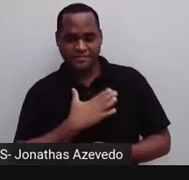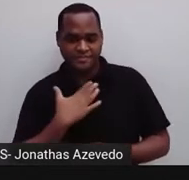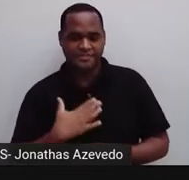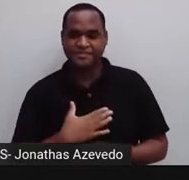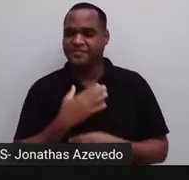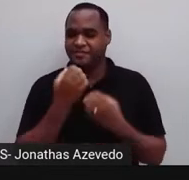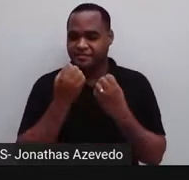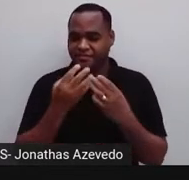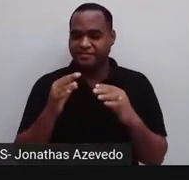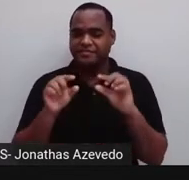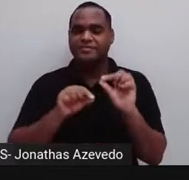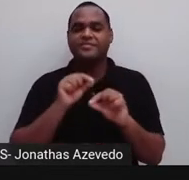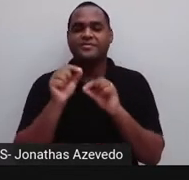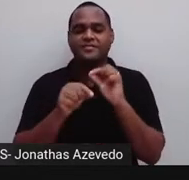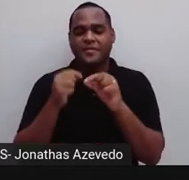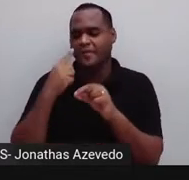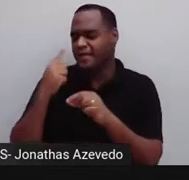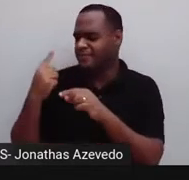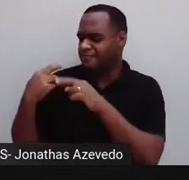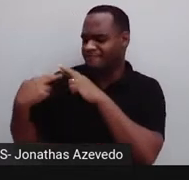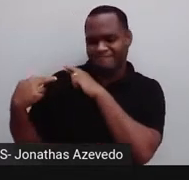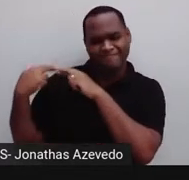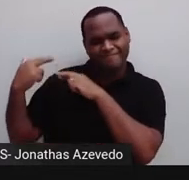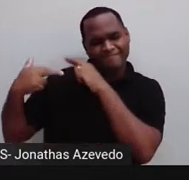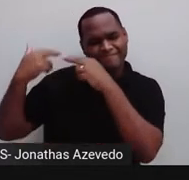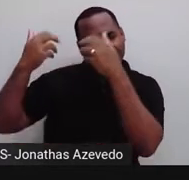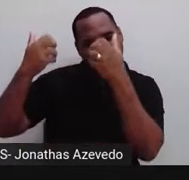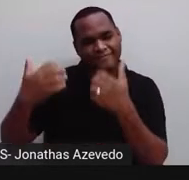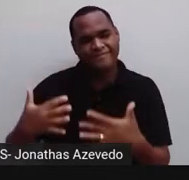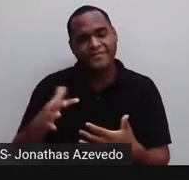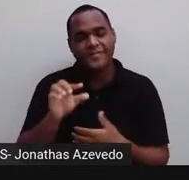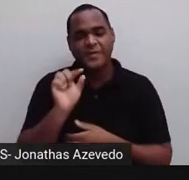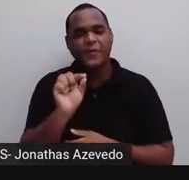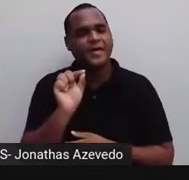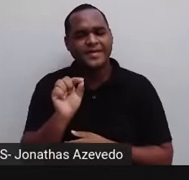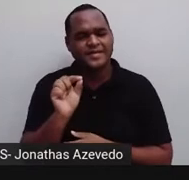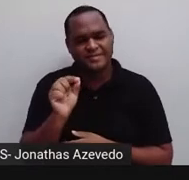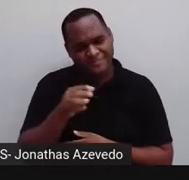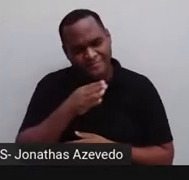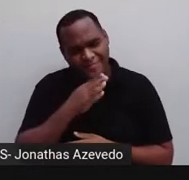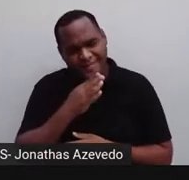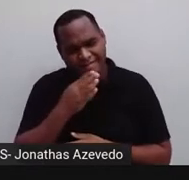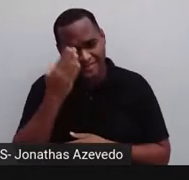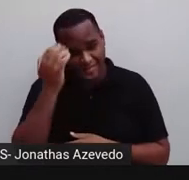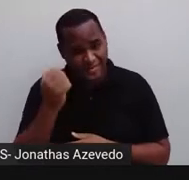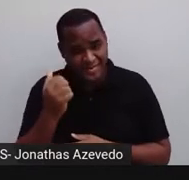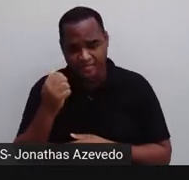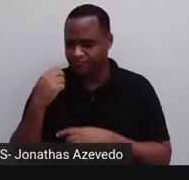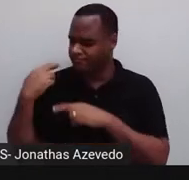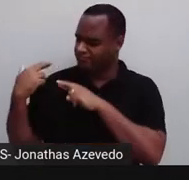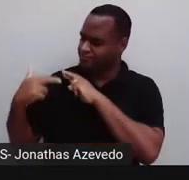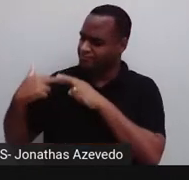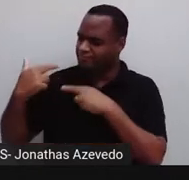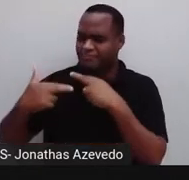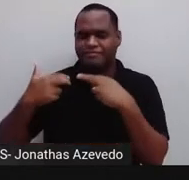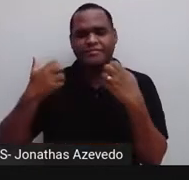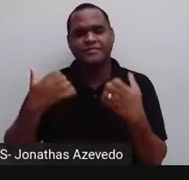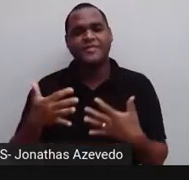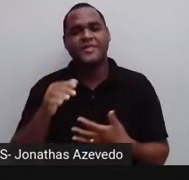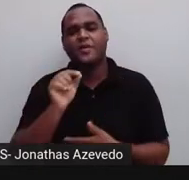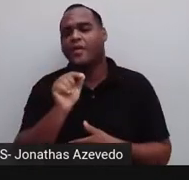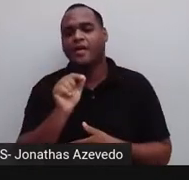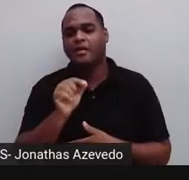uma retrospectiva, tá? E o que é uma retrospectiva? É a gente lembrar, né,